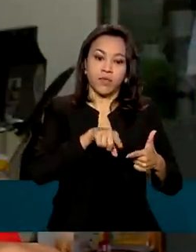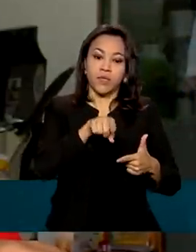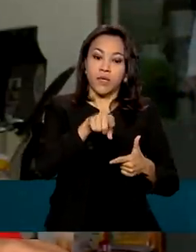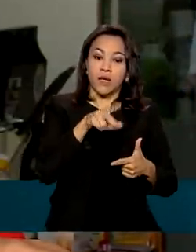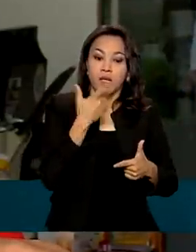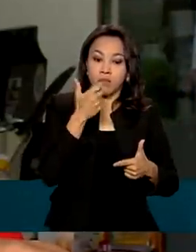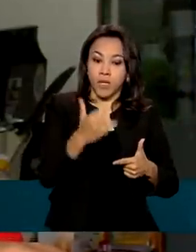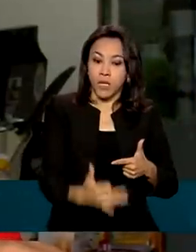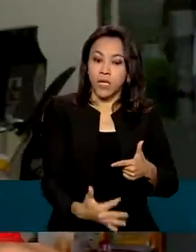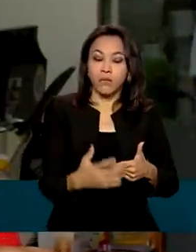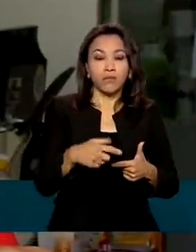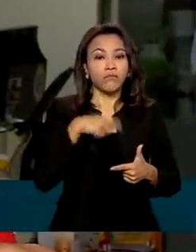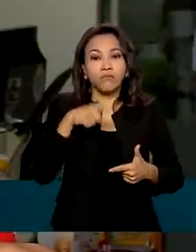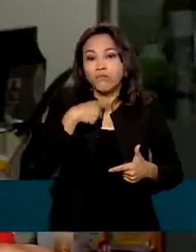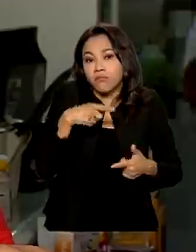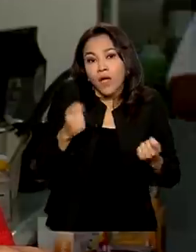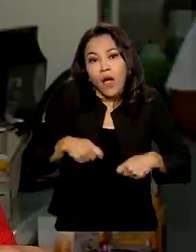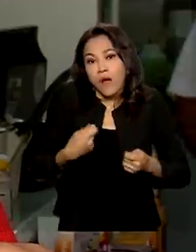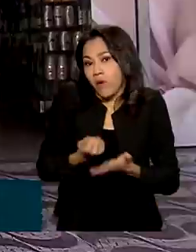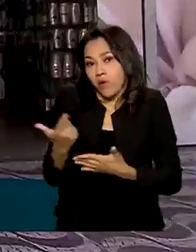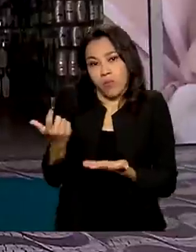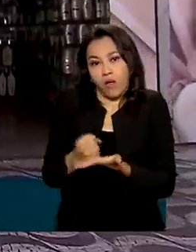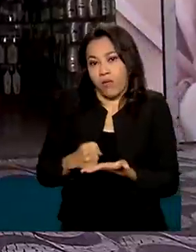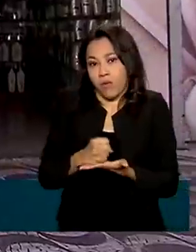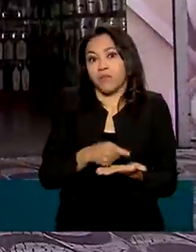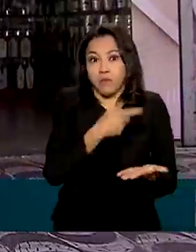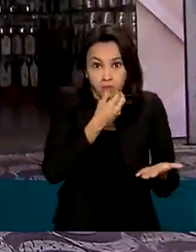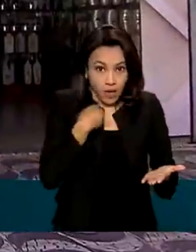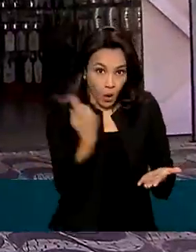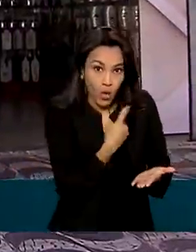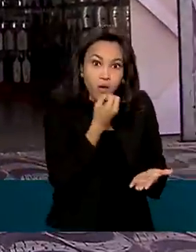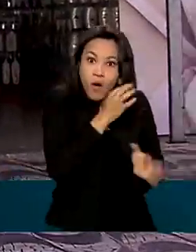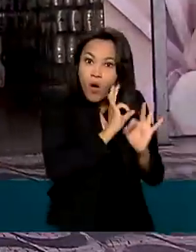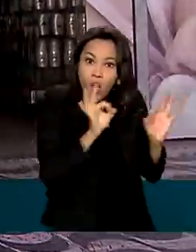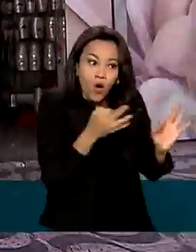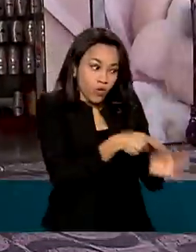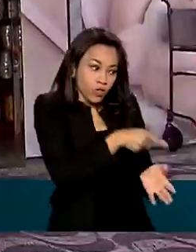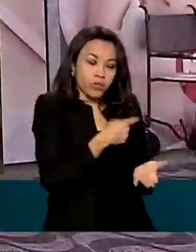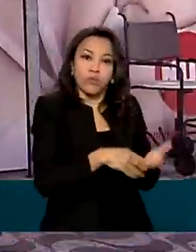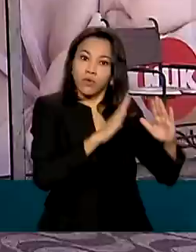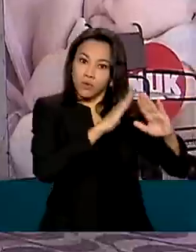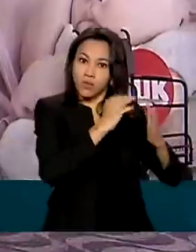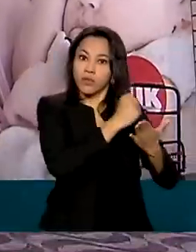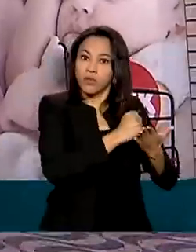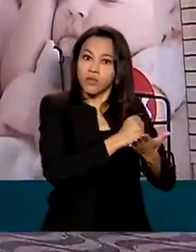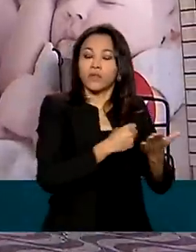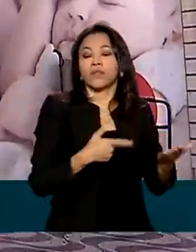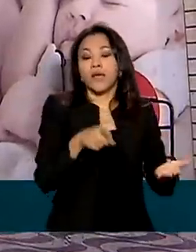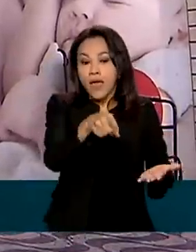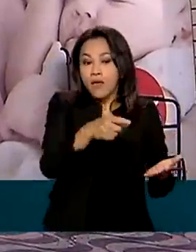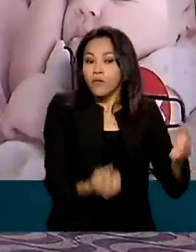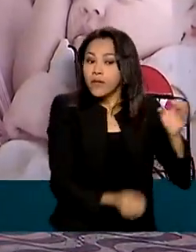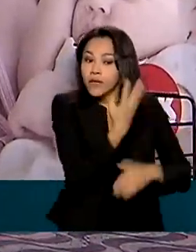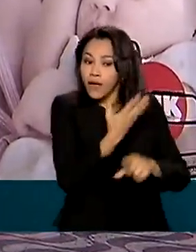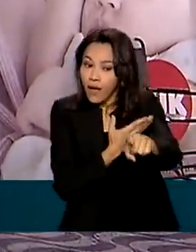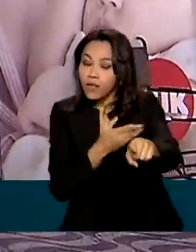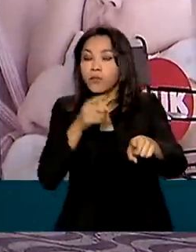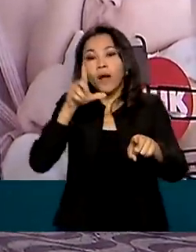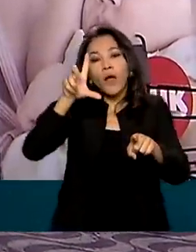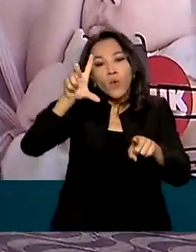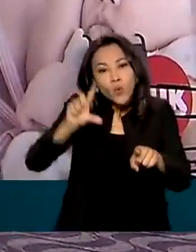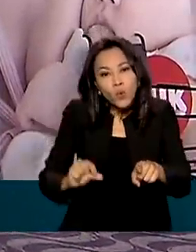Então, para a gente foi ótimo. O Farmácia Popular foi criado para aliviar o orçamento do cidadão.